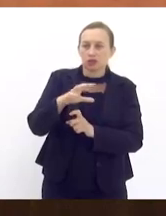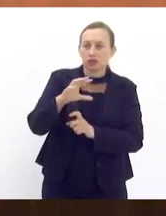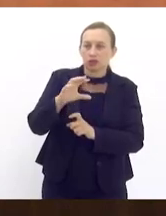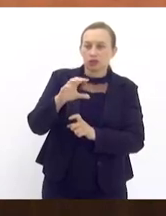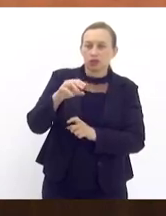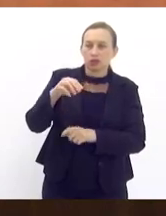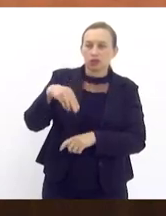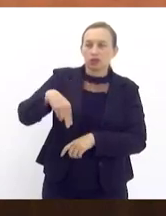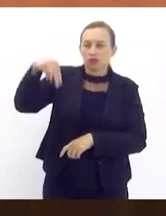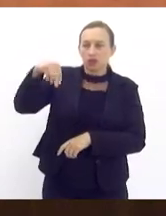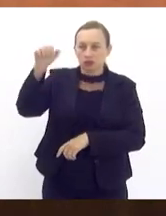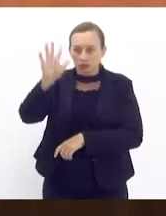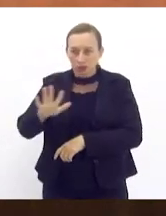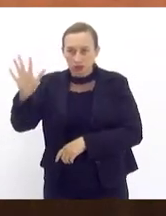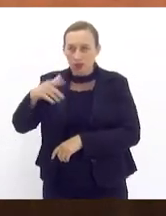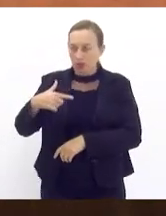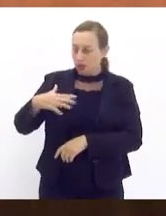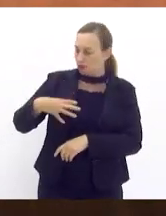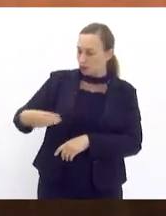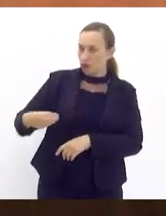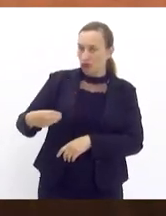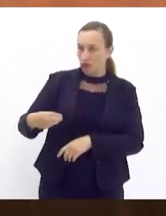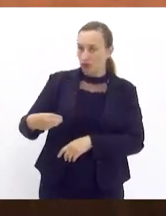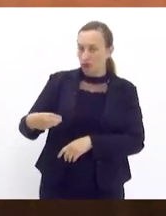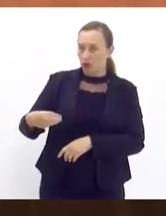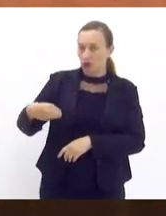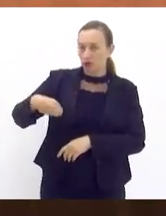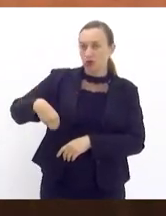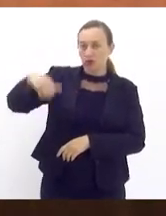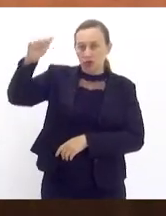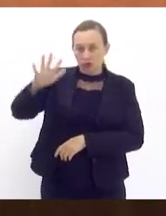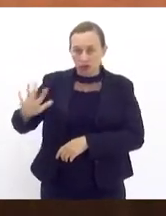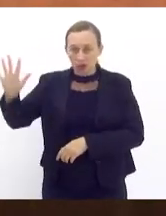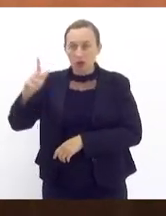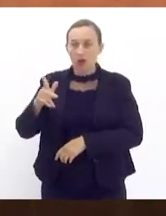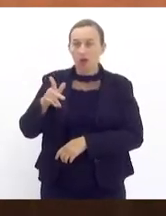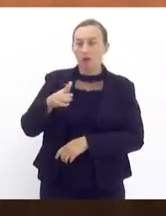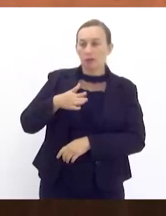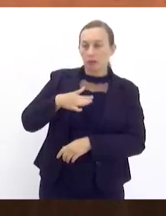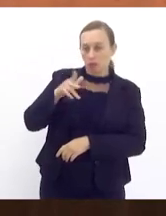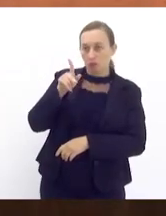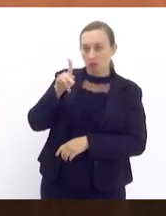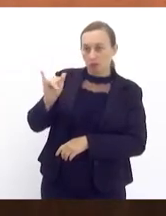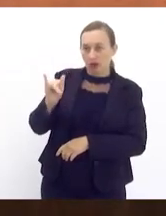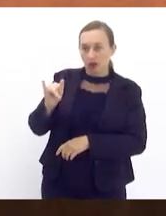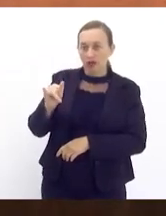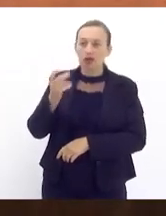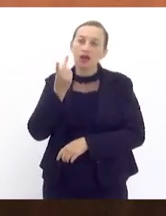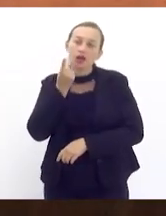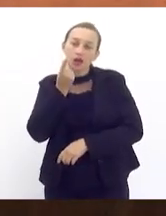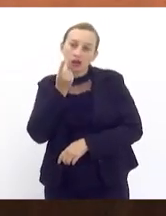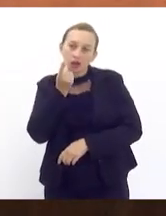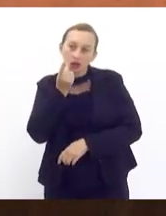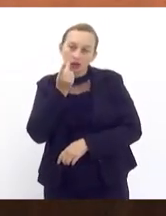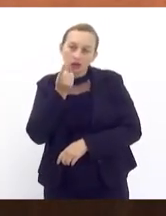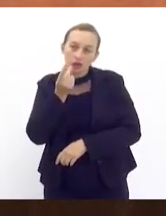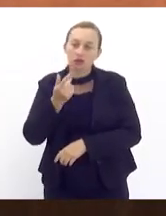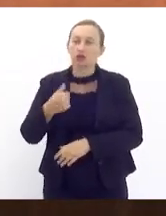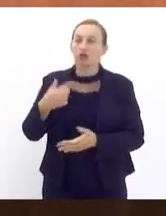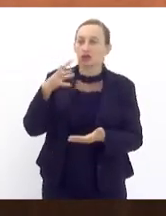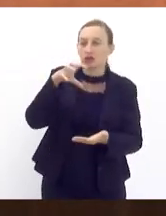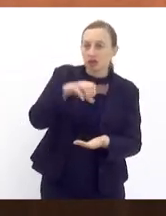filho nordestino que meu pai era de Maceió, Lagoas. Mas quero registrar nos anais dessa casa